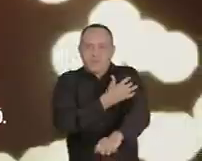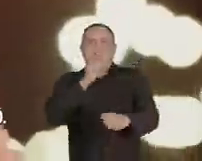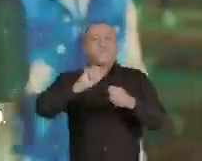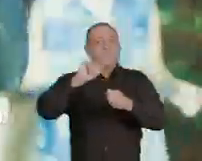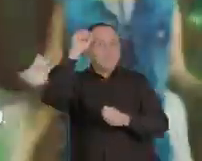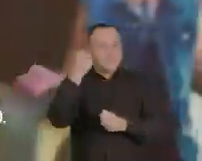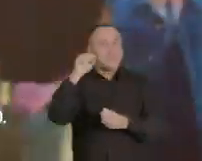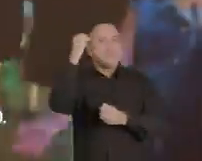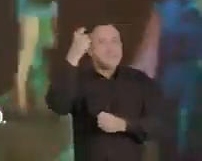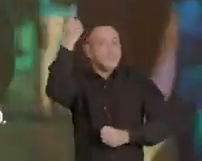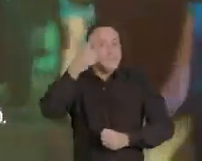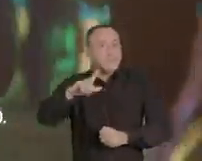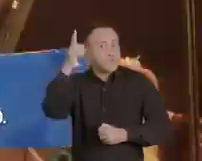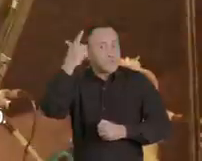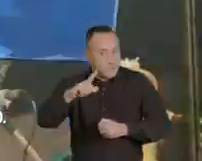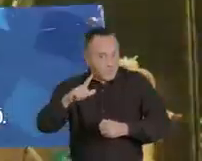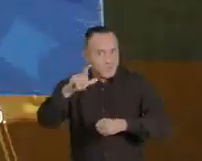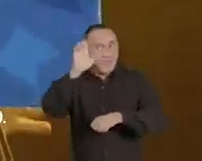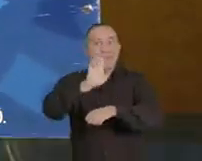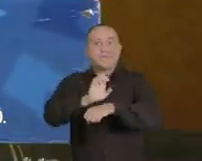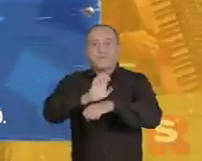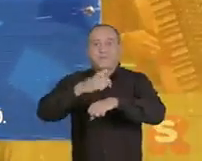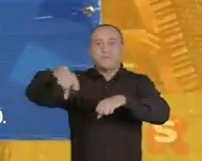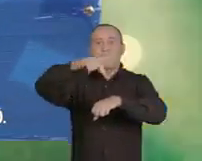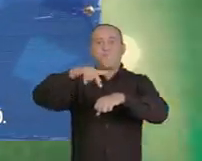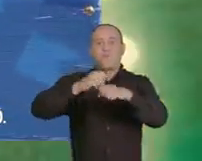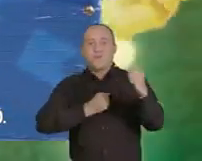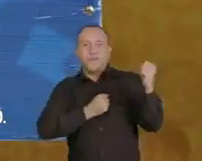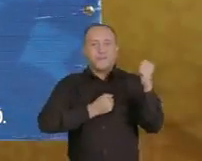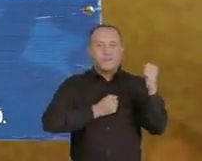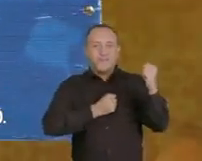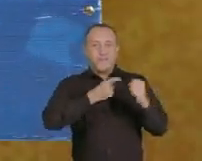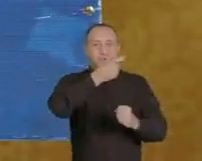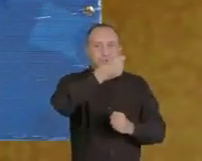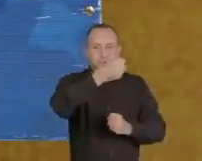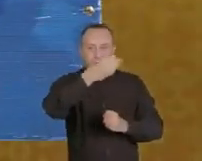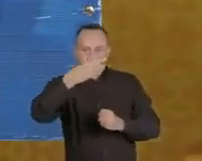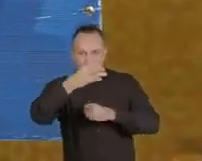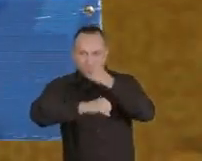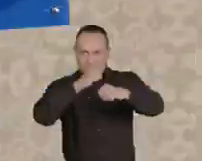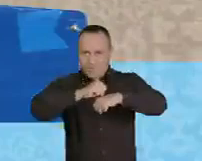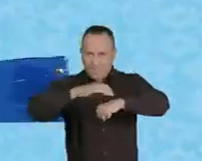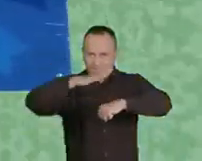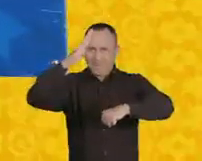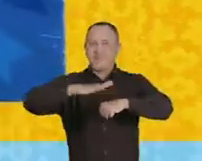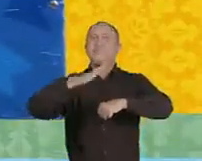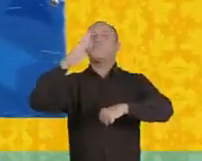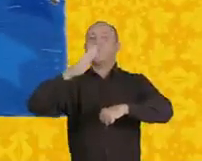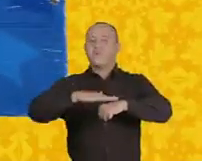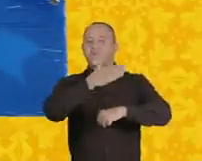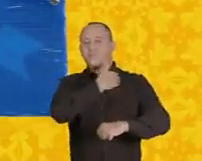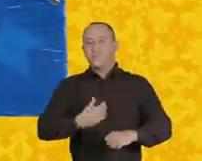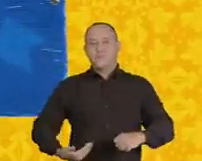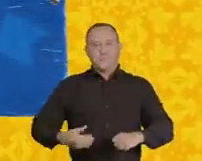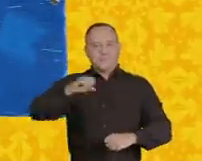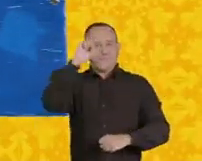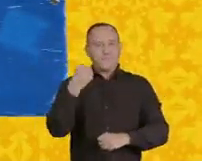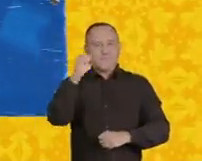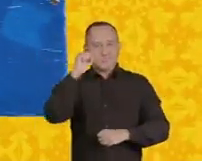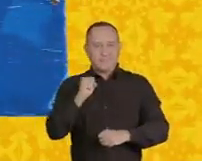emocionou e fez de Sergipe mais do que nunca o país do forró. Em 2024 tem mais.